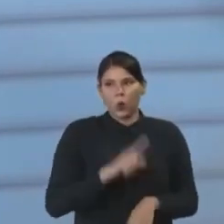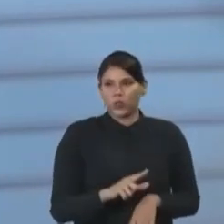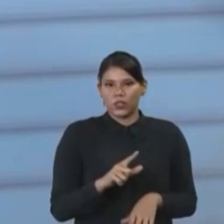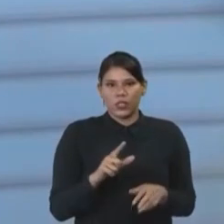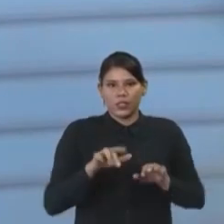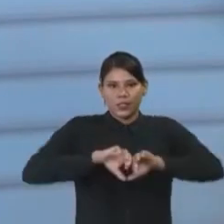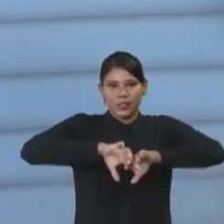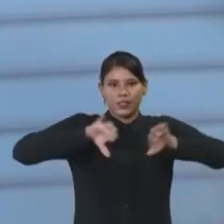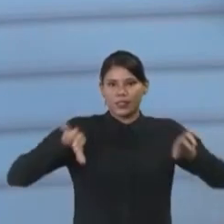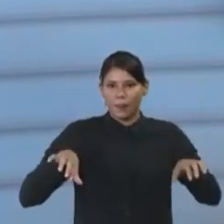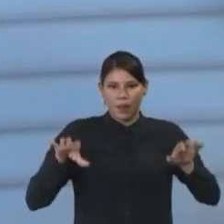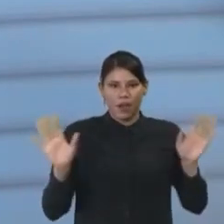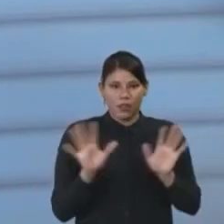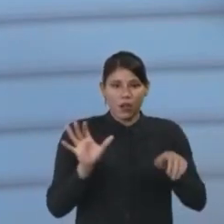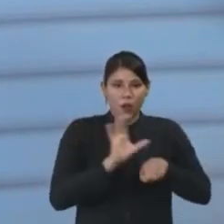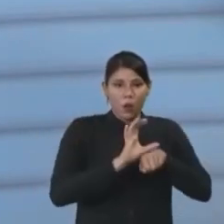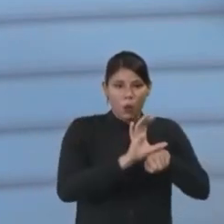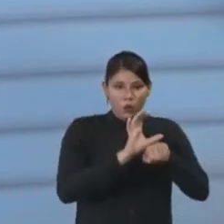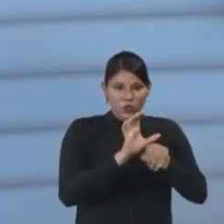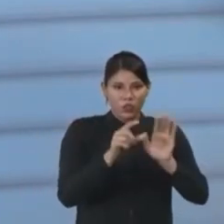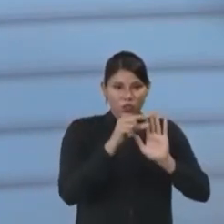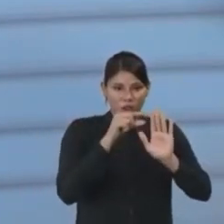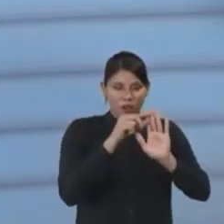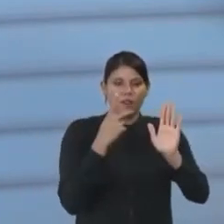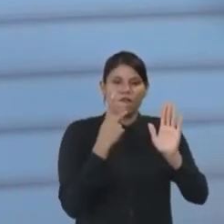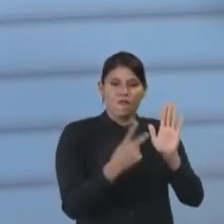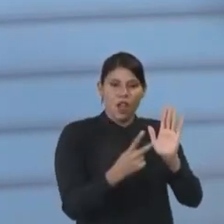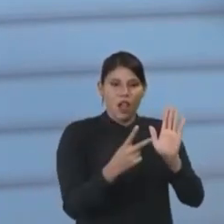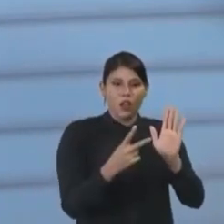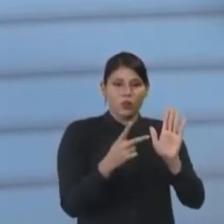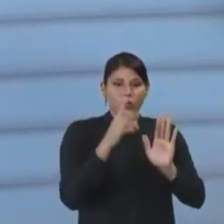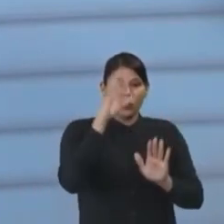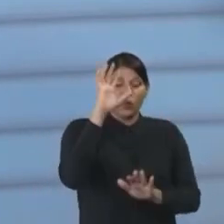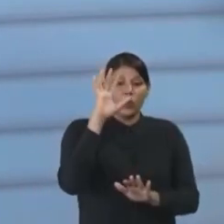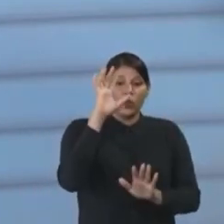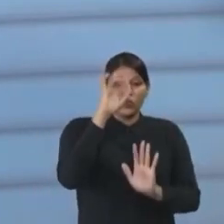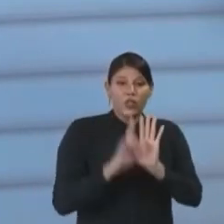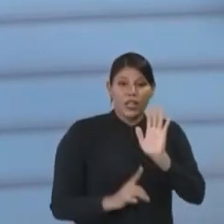A Constituição, no artigo que ela trata do direito à saúde, ela fala de meio ambiente.